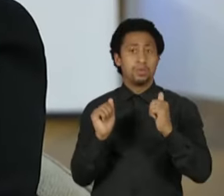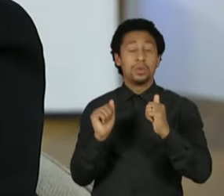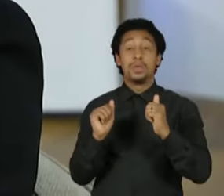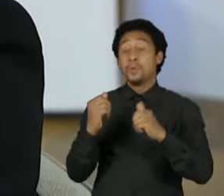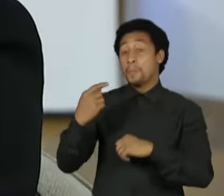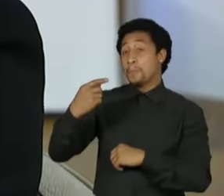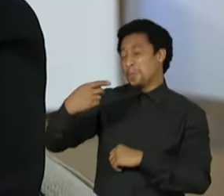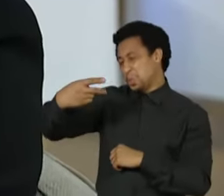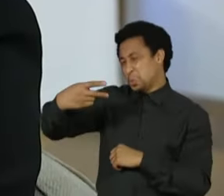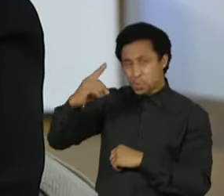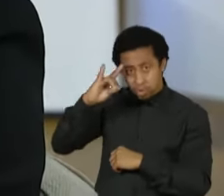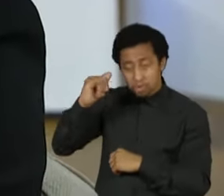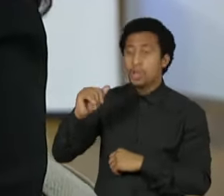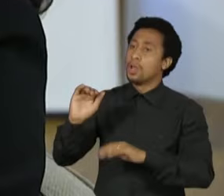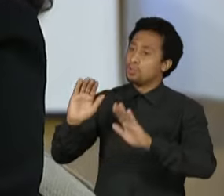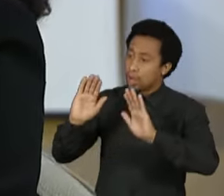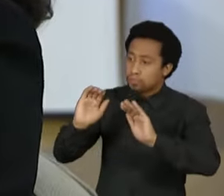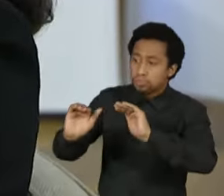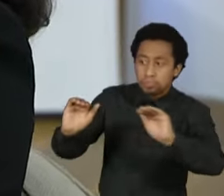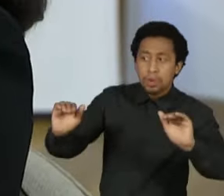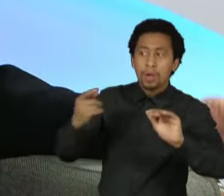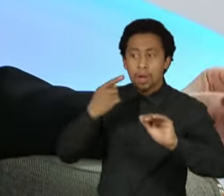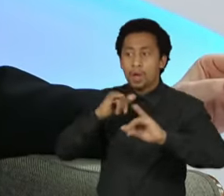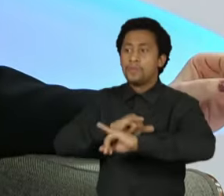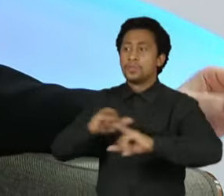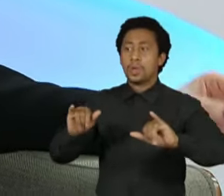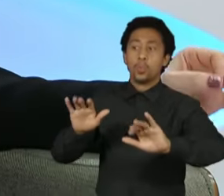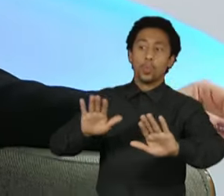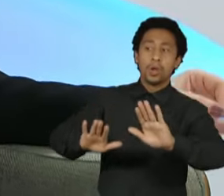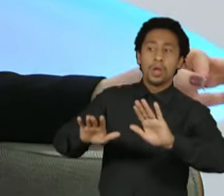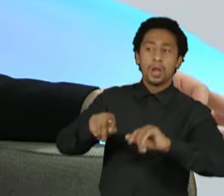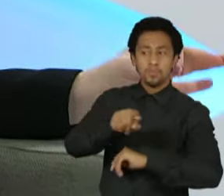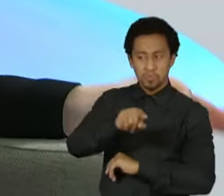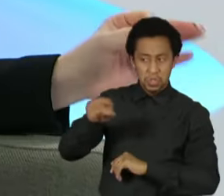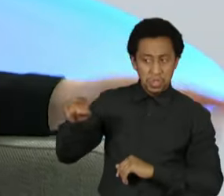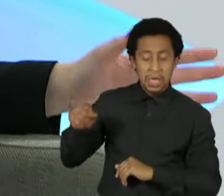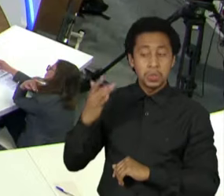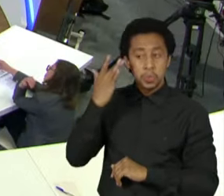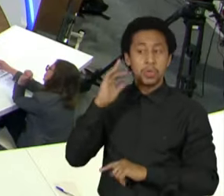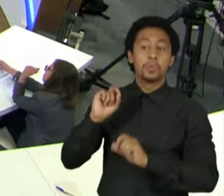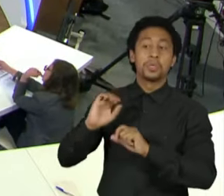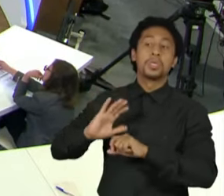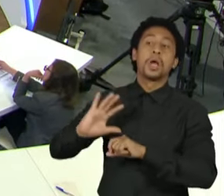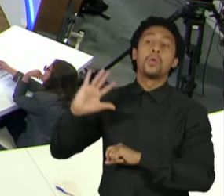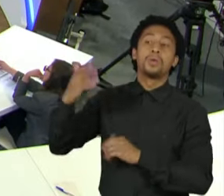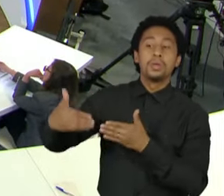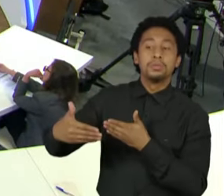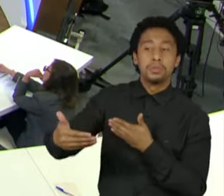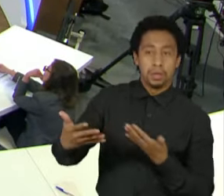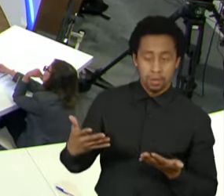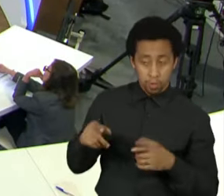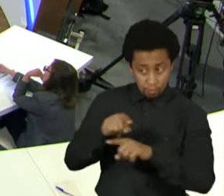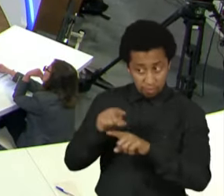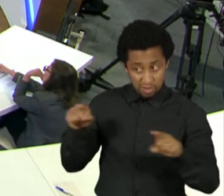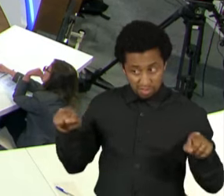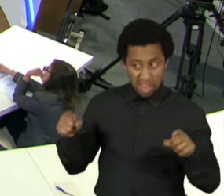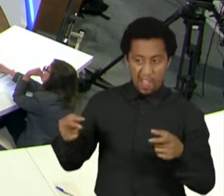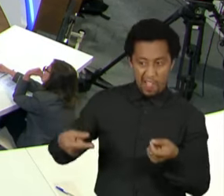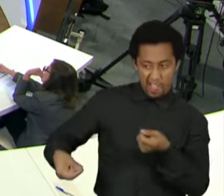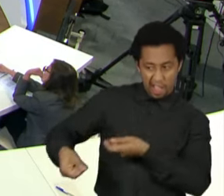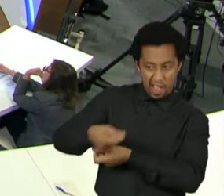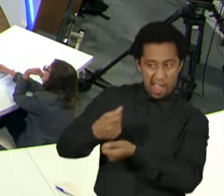senadores, cuidado com a história do Senado Federal. Vocês não estão entendendo o que vocês estão trazendo para dentro da casa mais